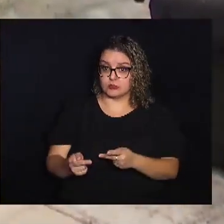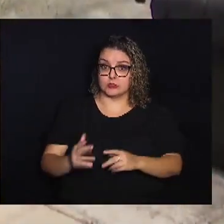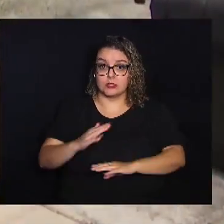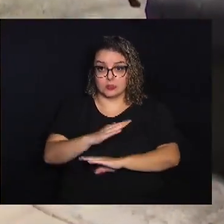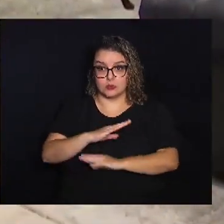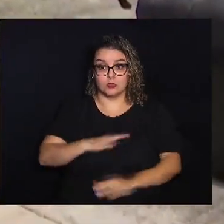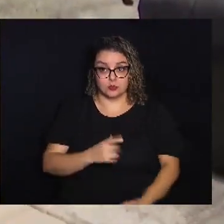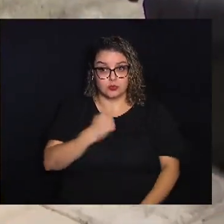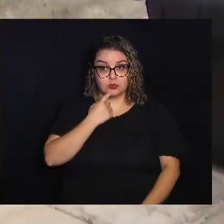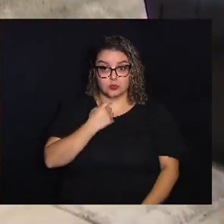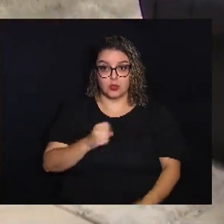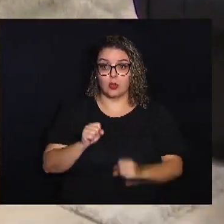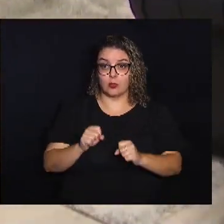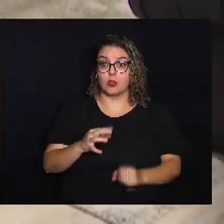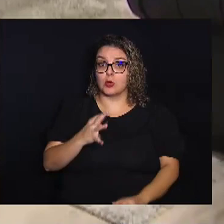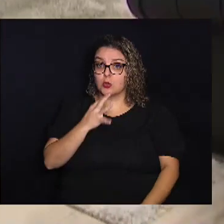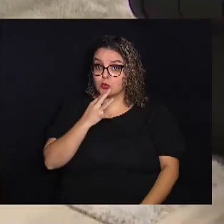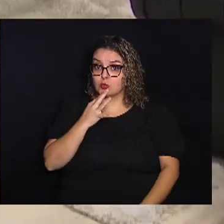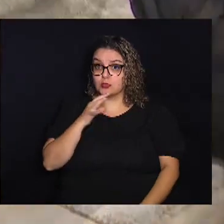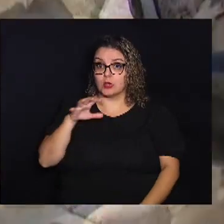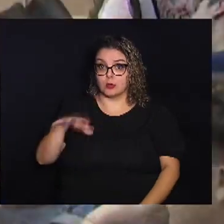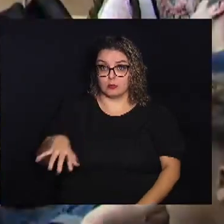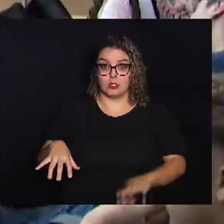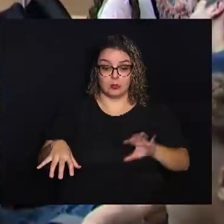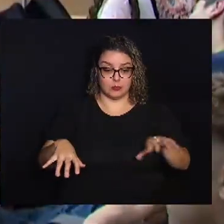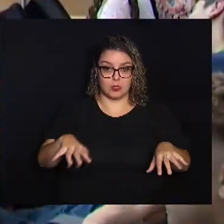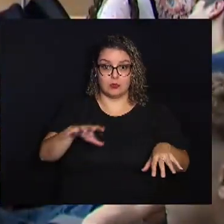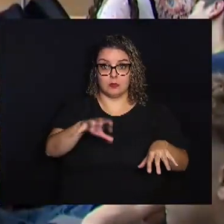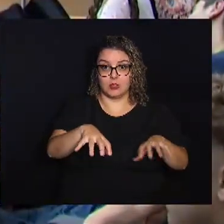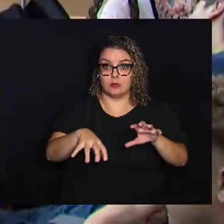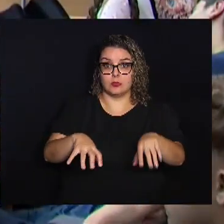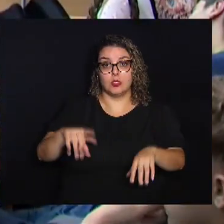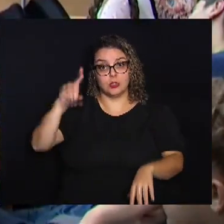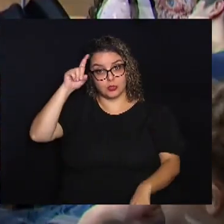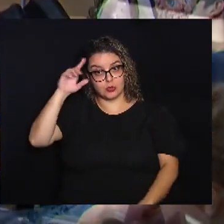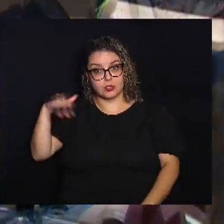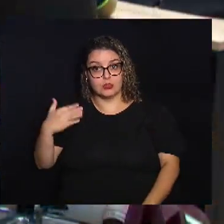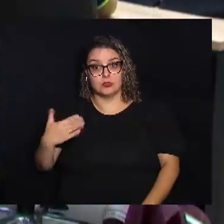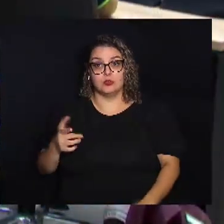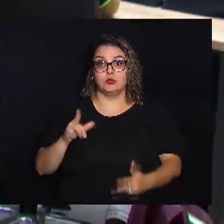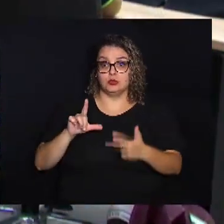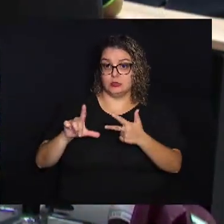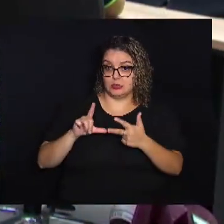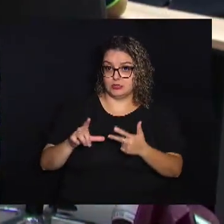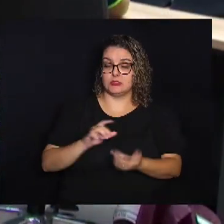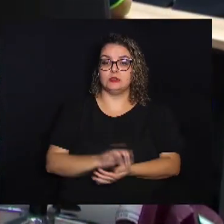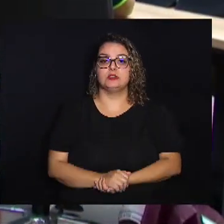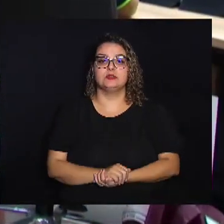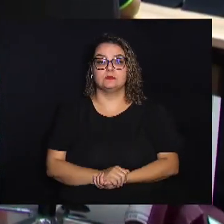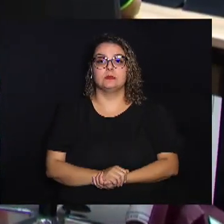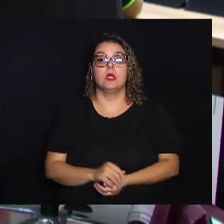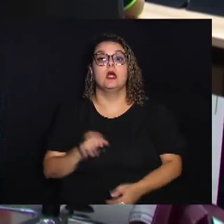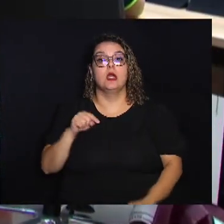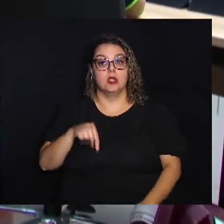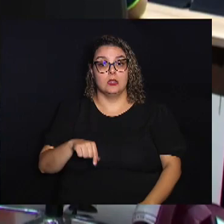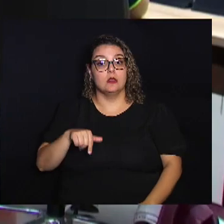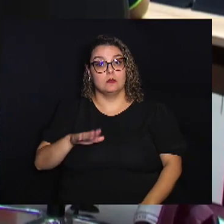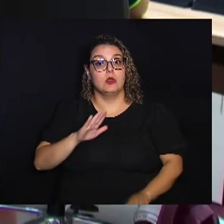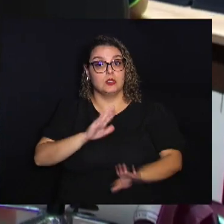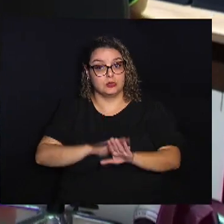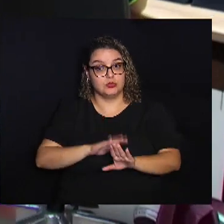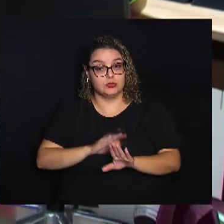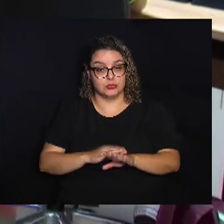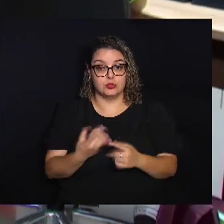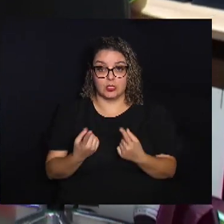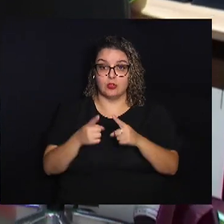E poderam conhecer Departamentos da Casa E a rotina Do Legislativo Essa é mais uma ação Da